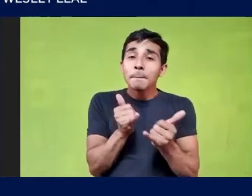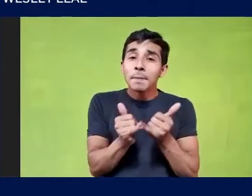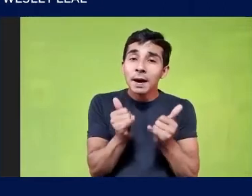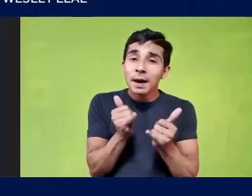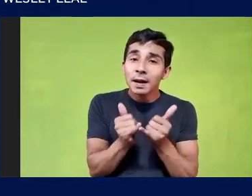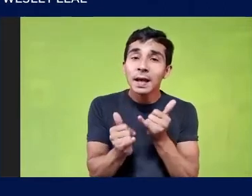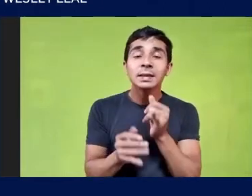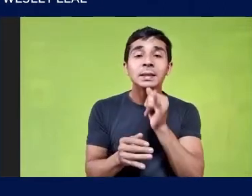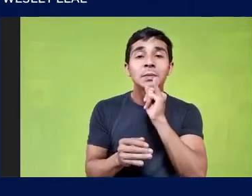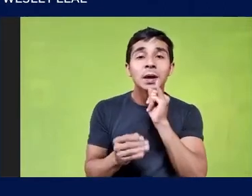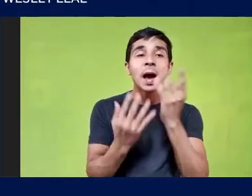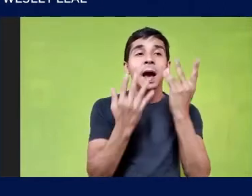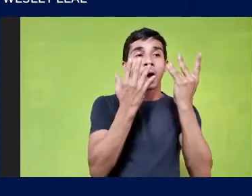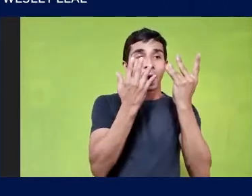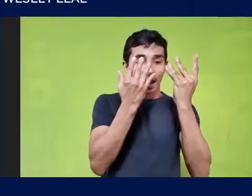resignar